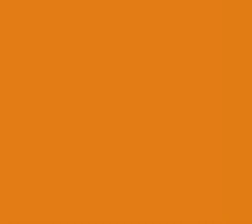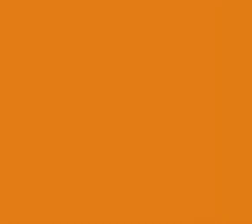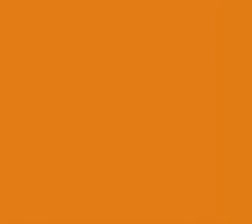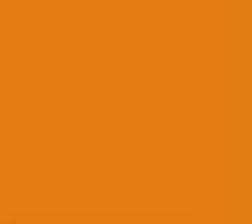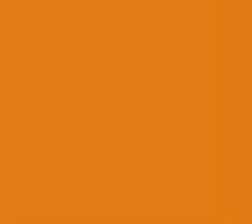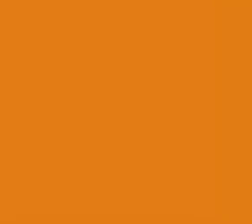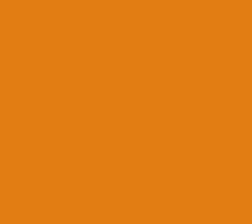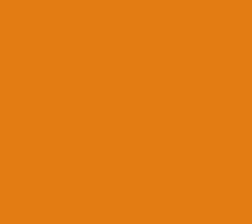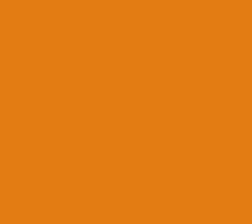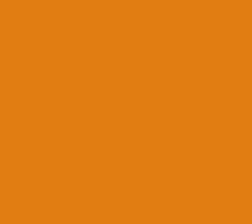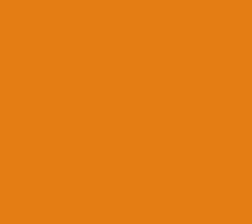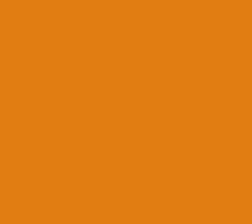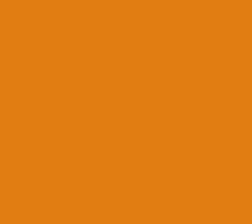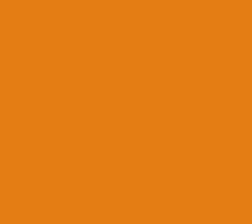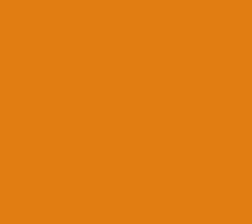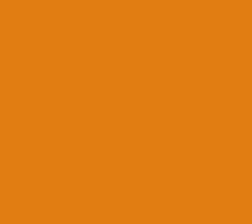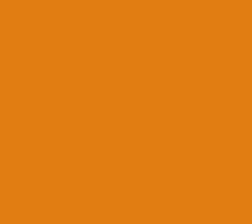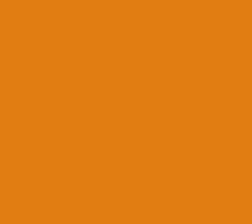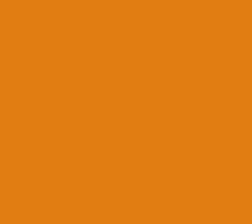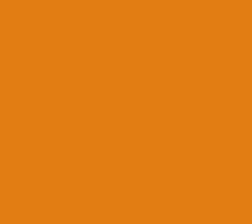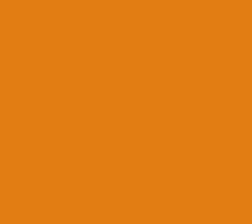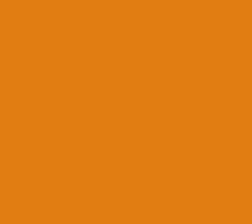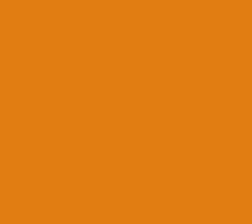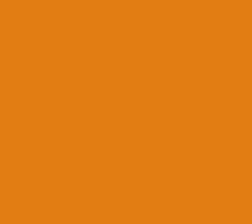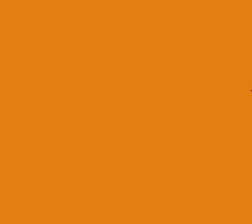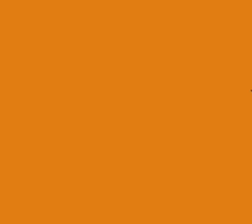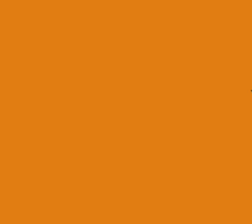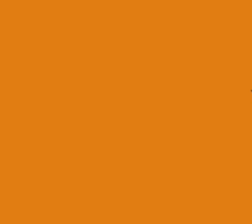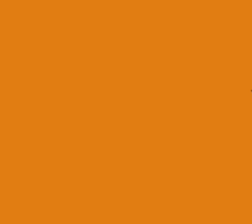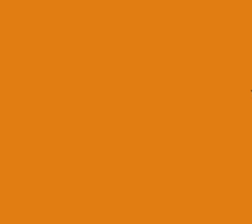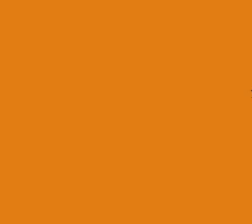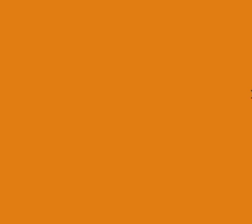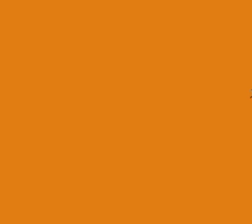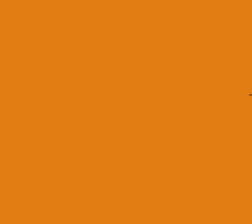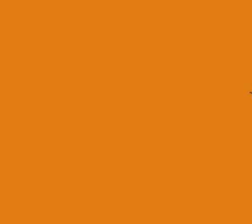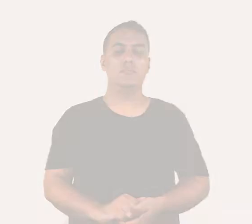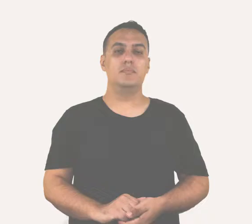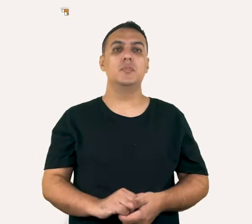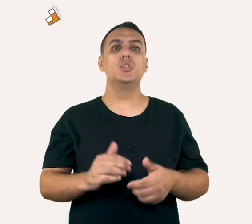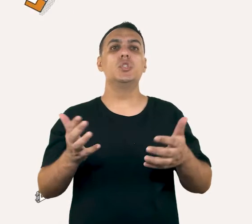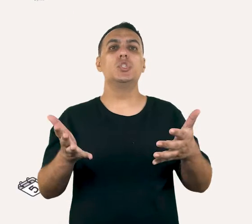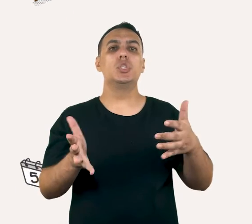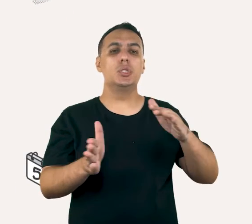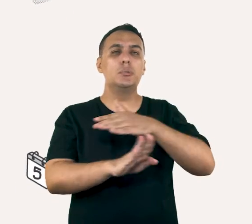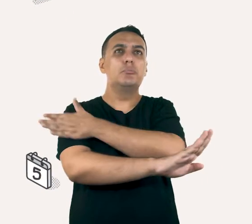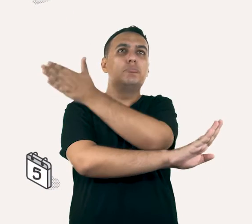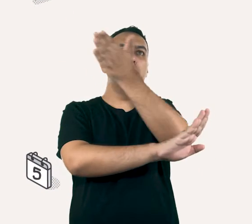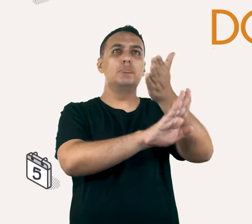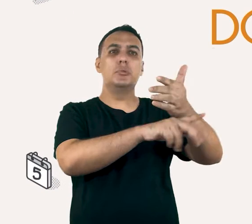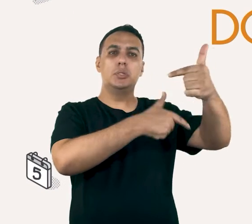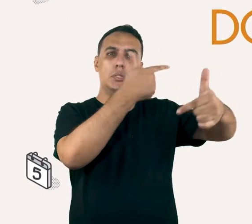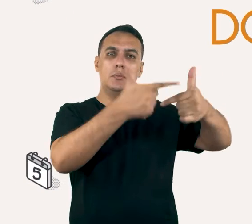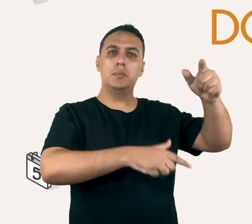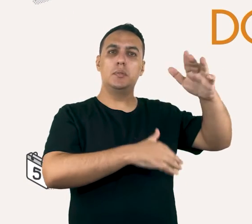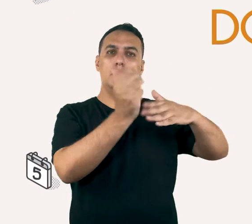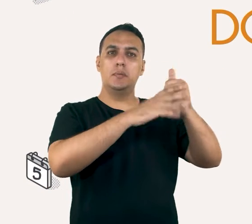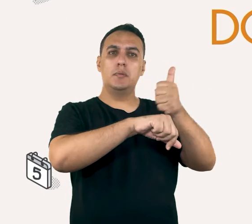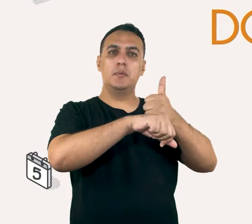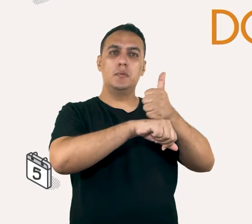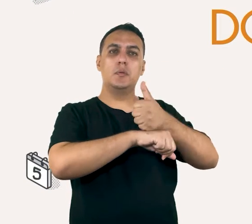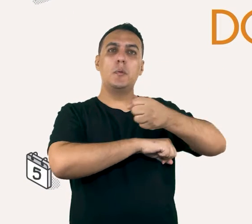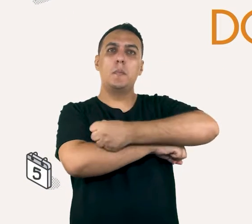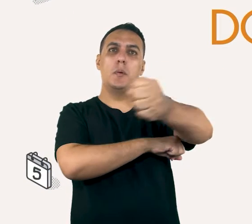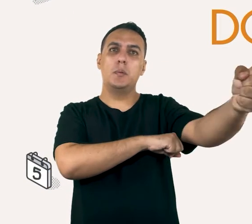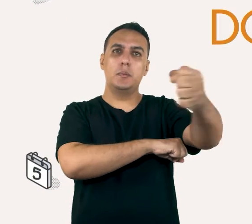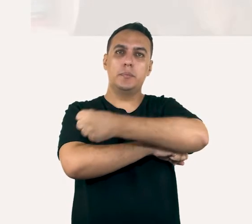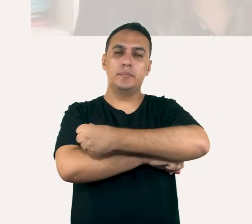Ilustração em fundo laranja. Uma mulher segura um tablet. Escrito, explicando direito. Qual a jornada de trabalho dos profissionais de